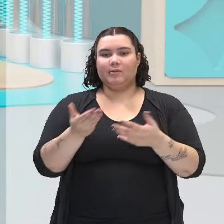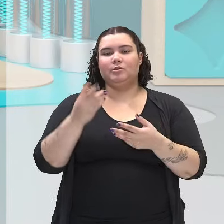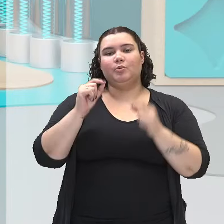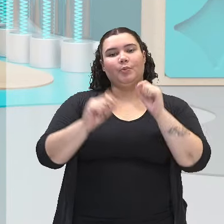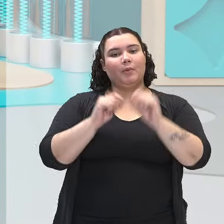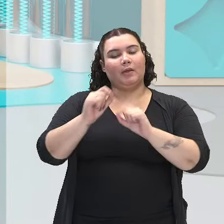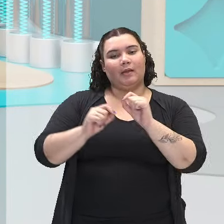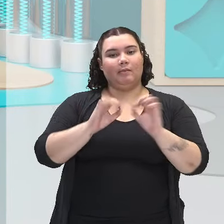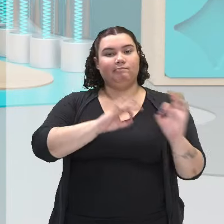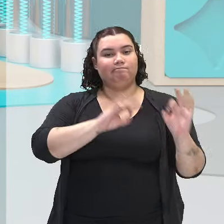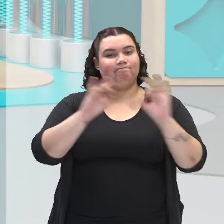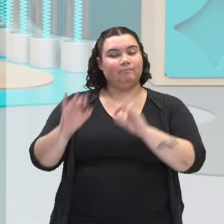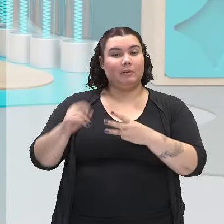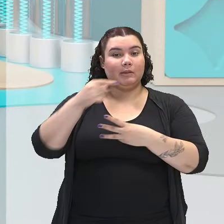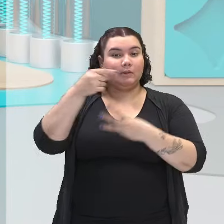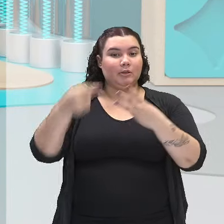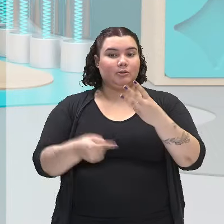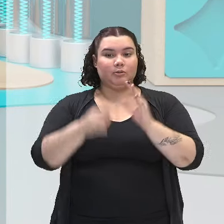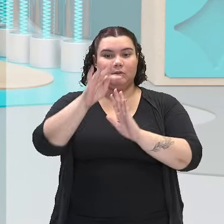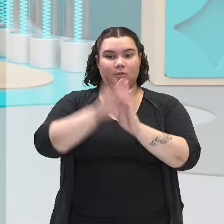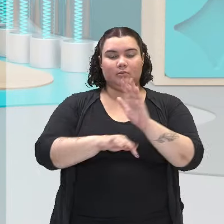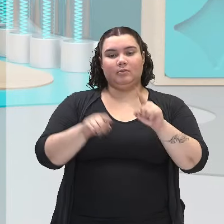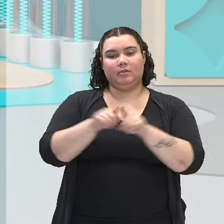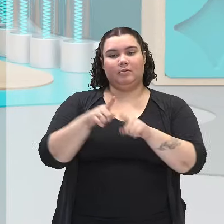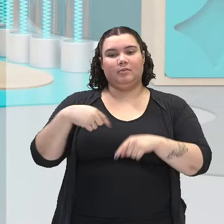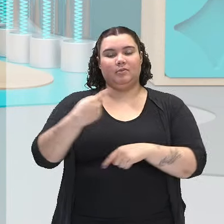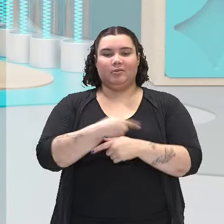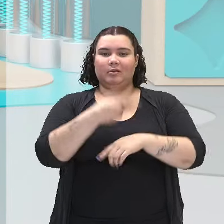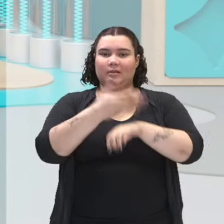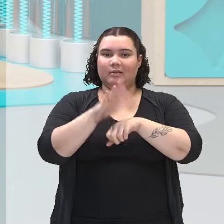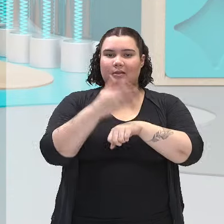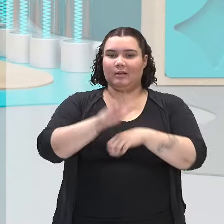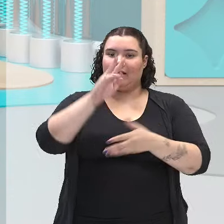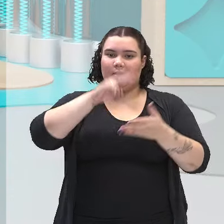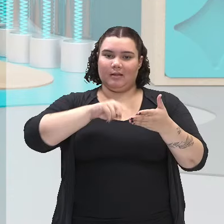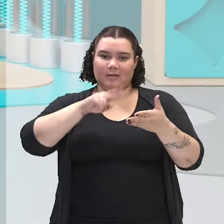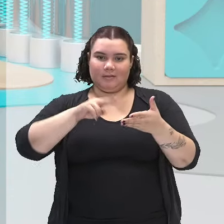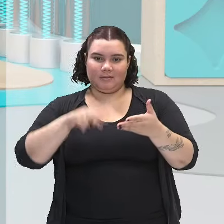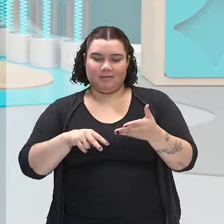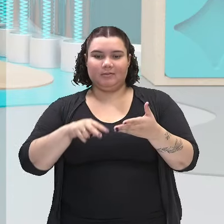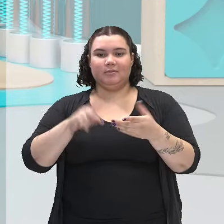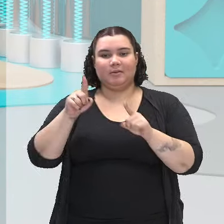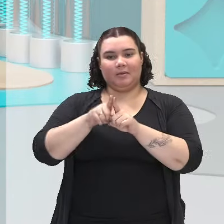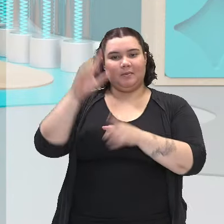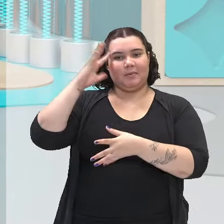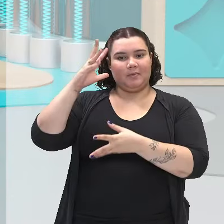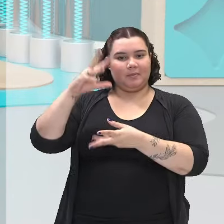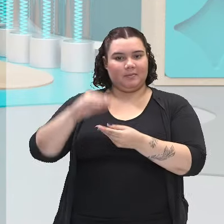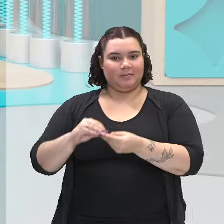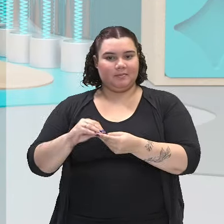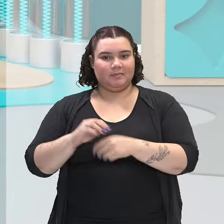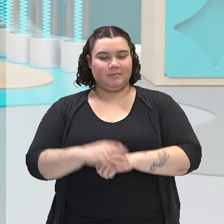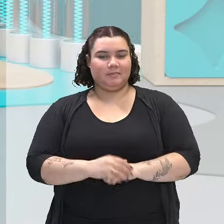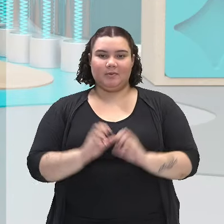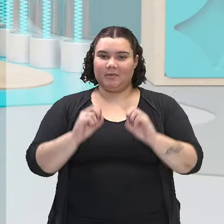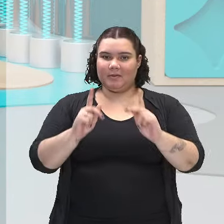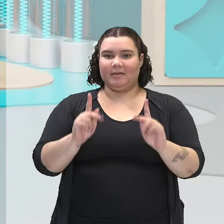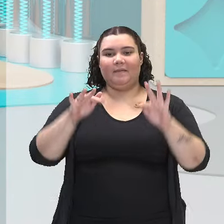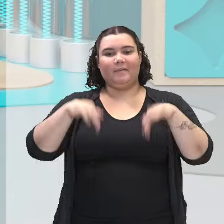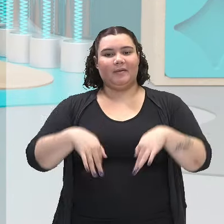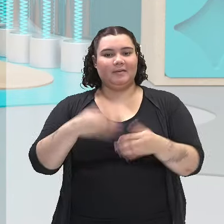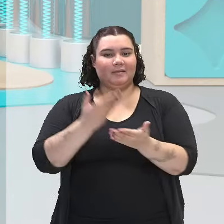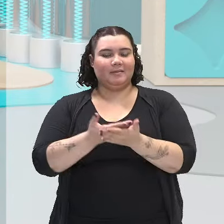textos e desenvolvemos mais a leitura e a interpretação. Com isso,